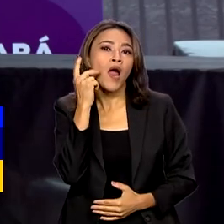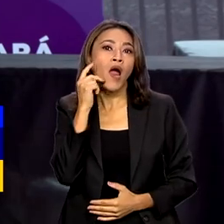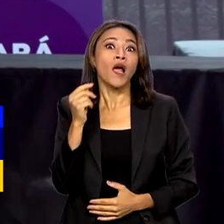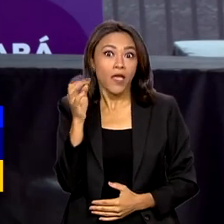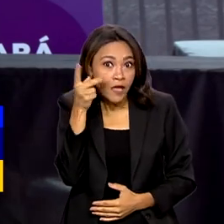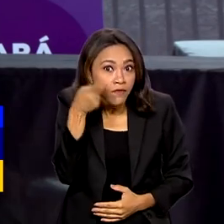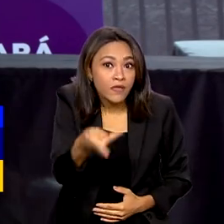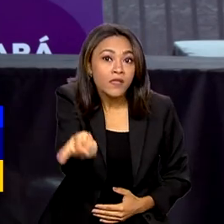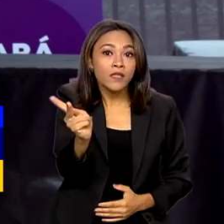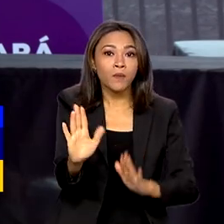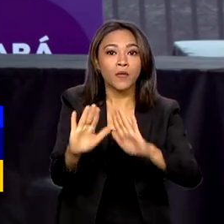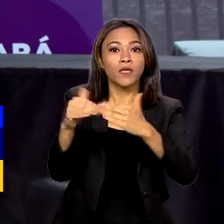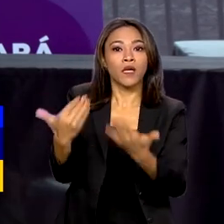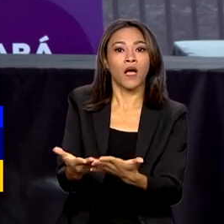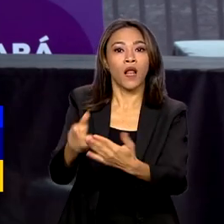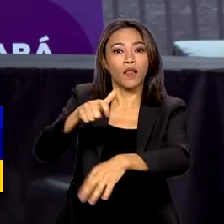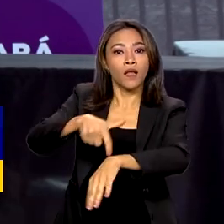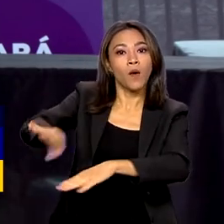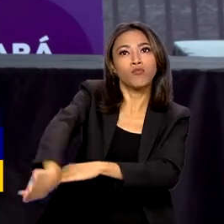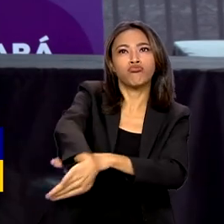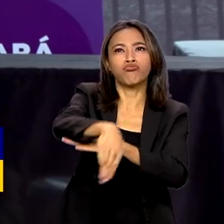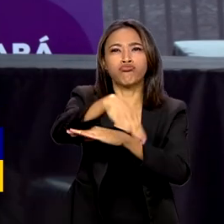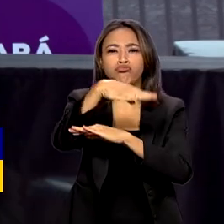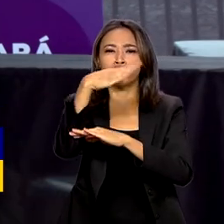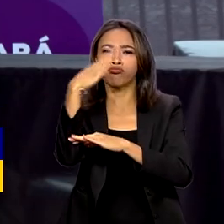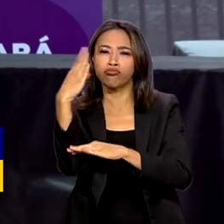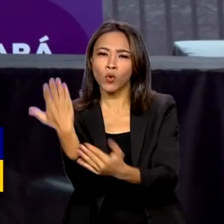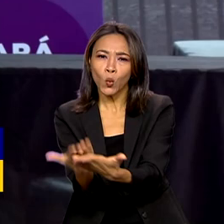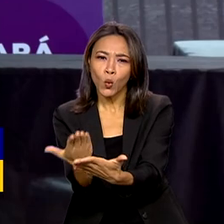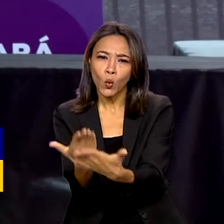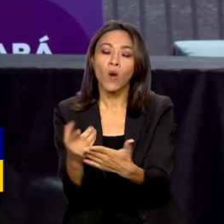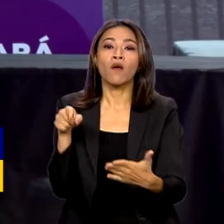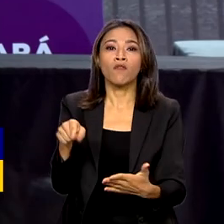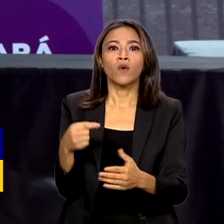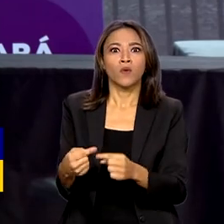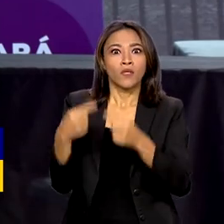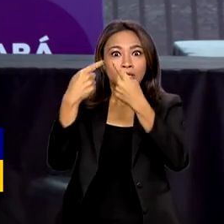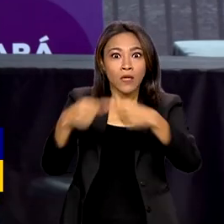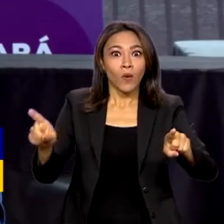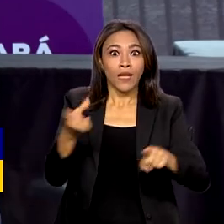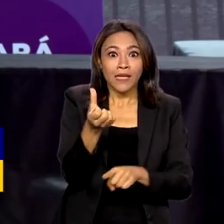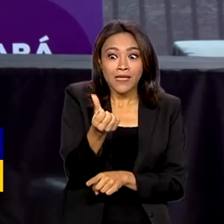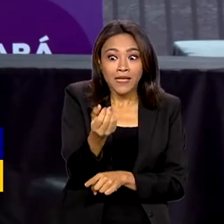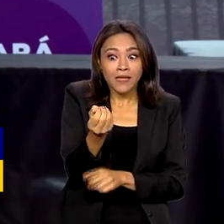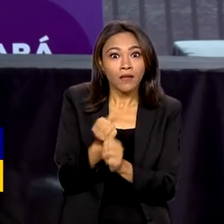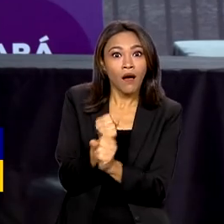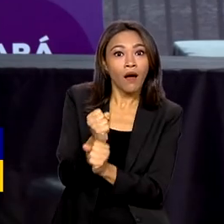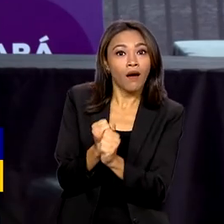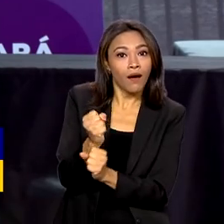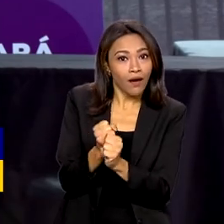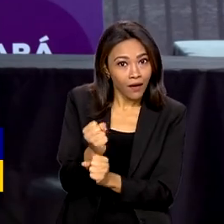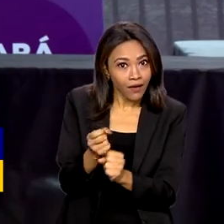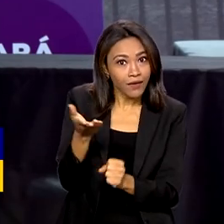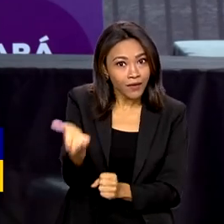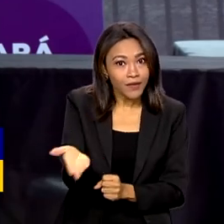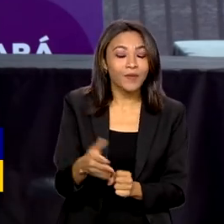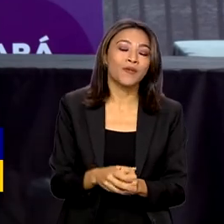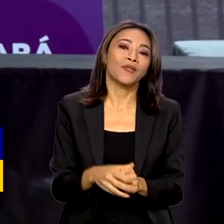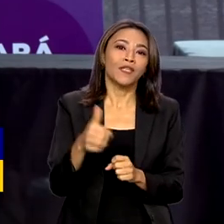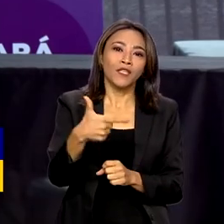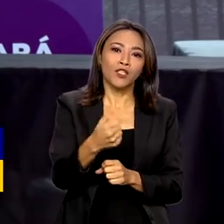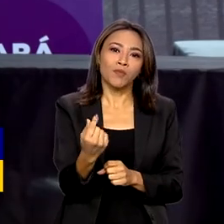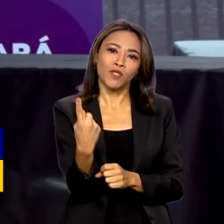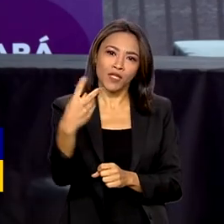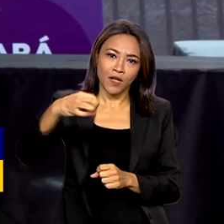escola de tempo integral, que é onde nós estamos. Essa escola foi fundada há 60 anos e em 2019 ela passou a funcionar em tempo